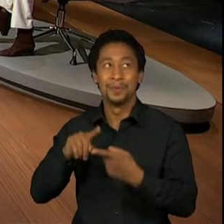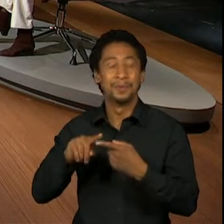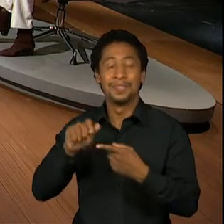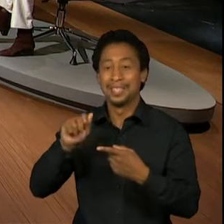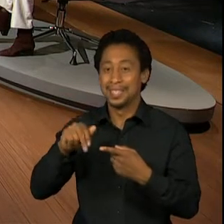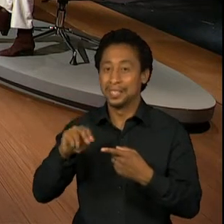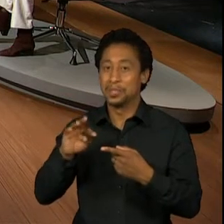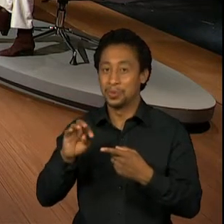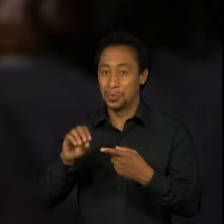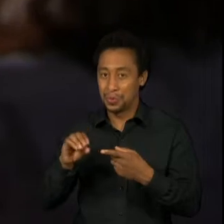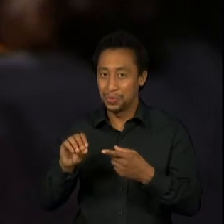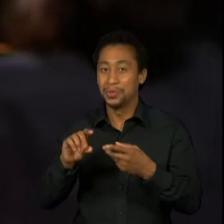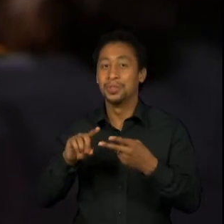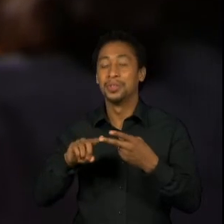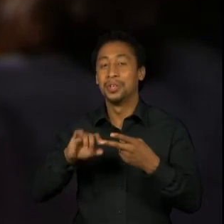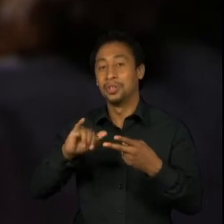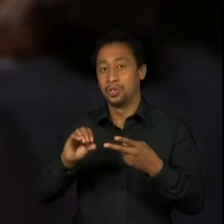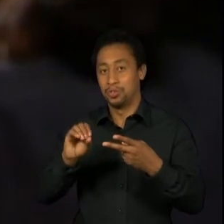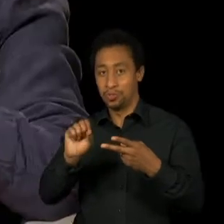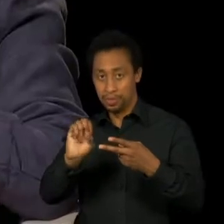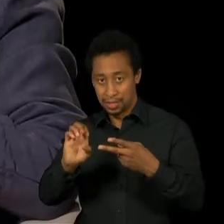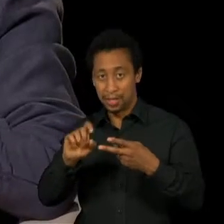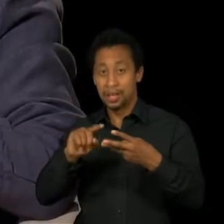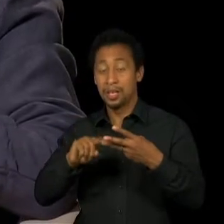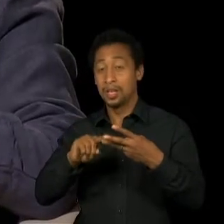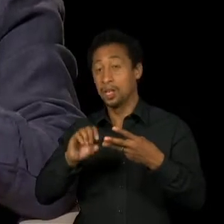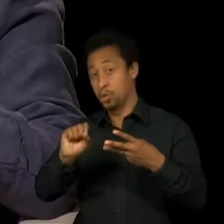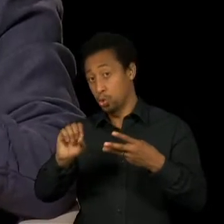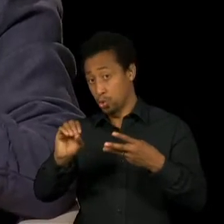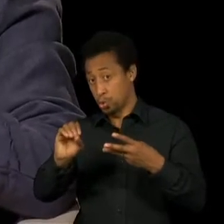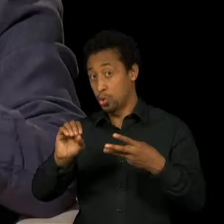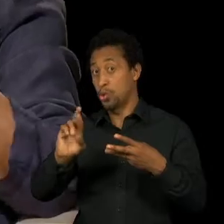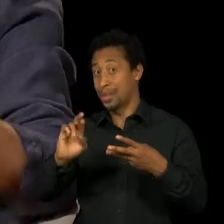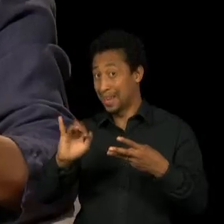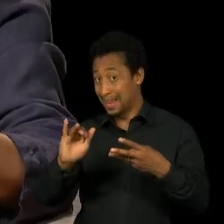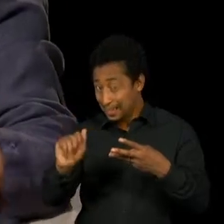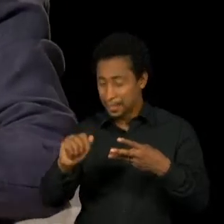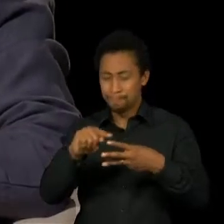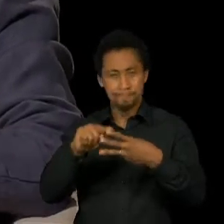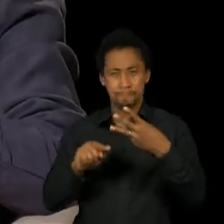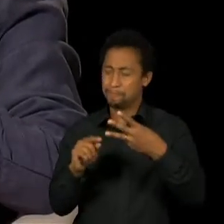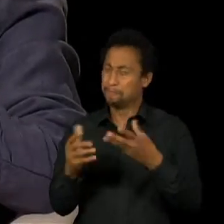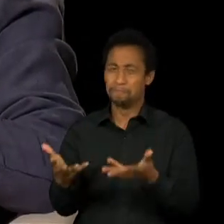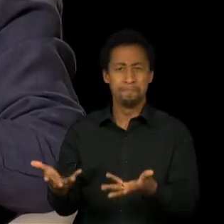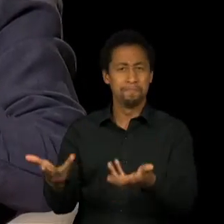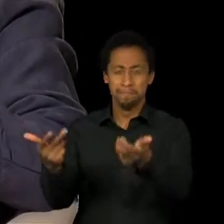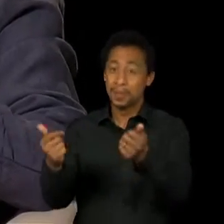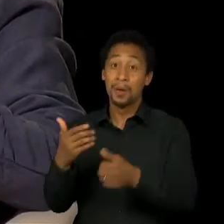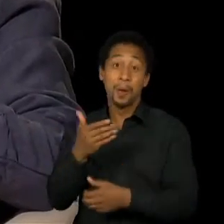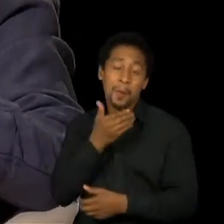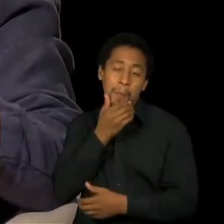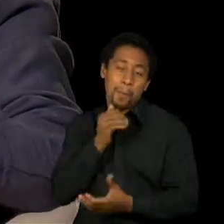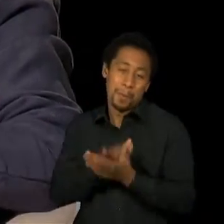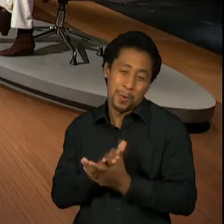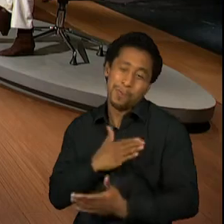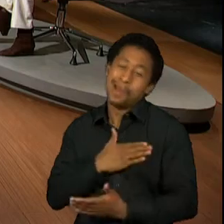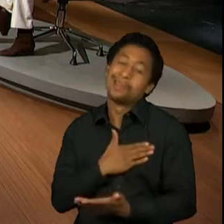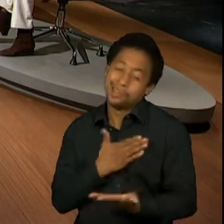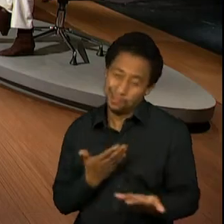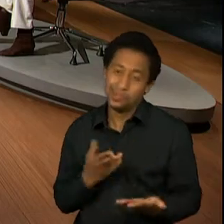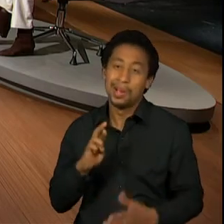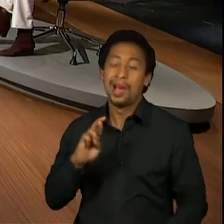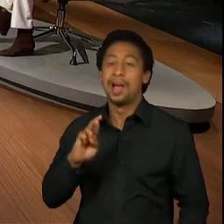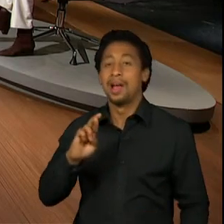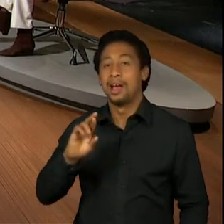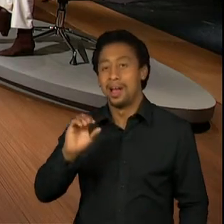Arantes, Soraya Saíd, que é uma excelente atriz também. Meu marido, Ulisses Kohn, Assissa Carvalho